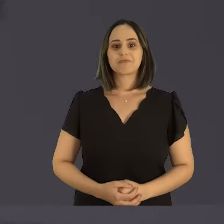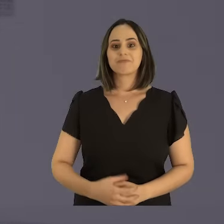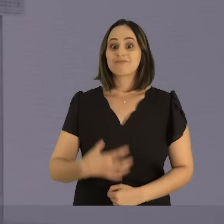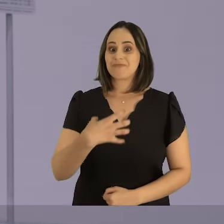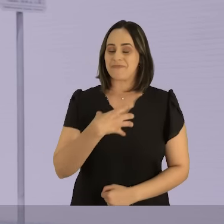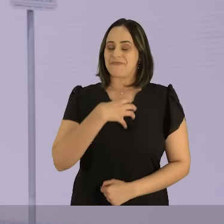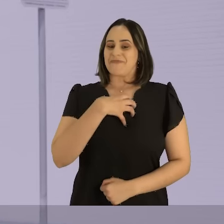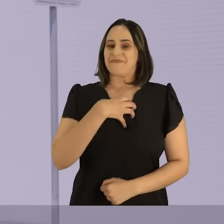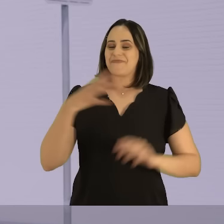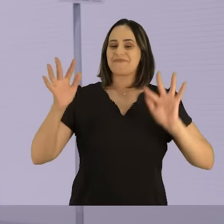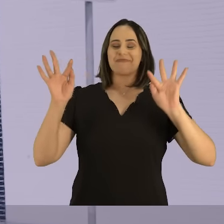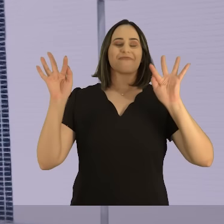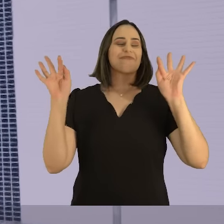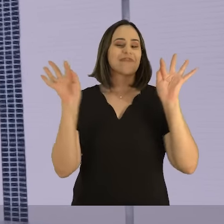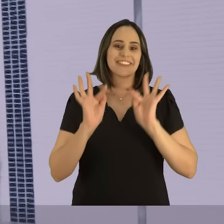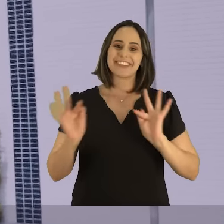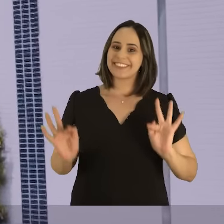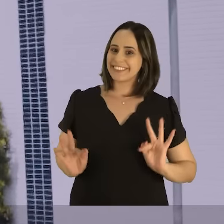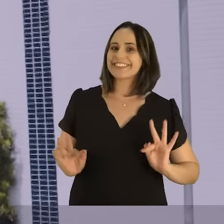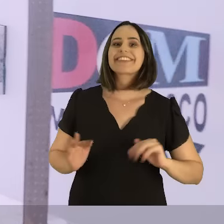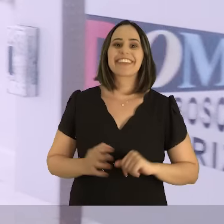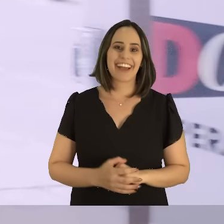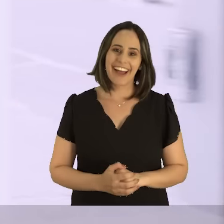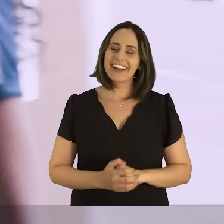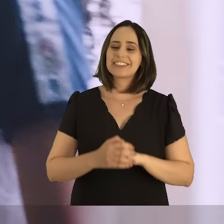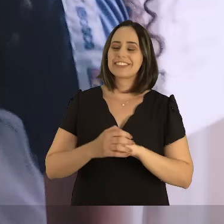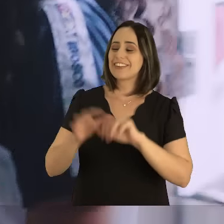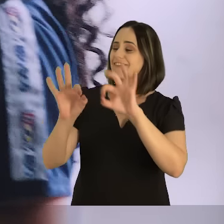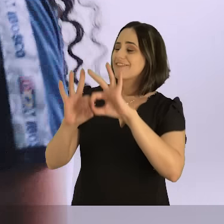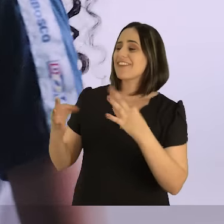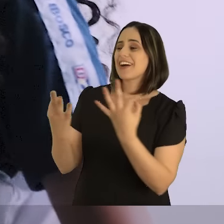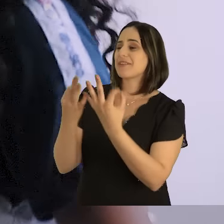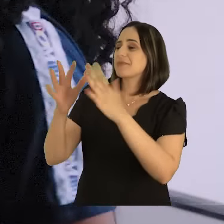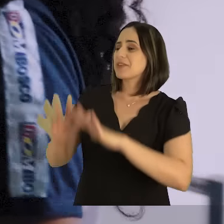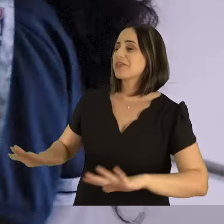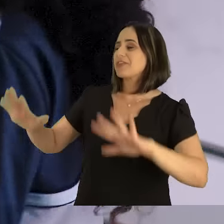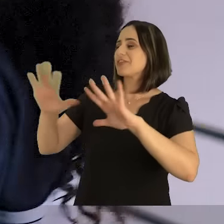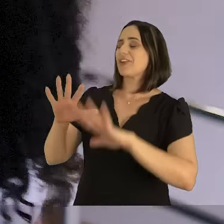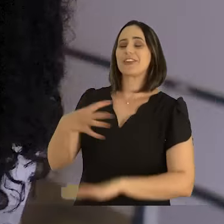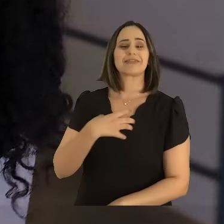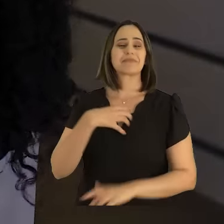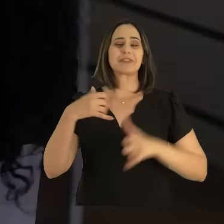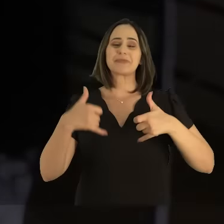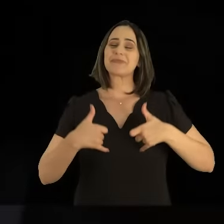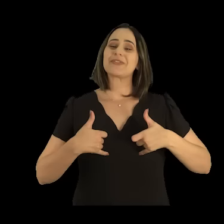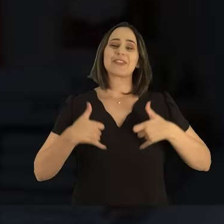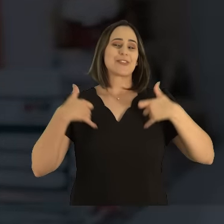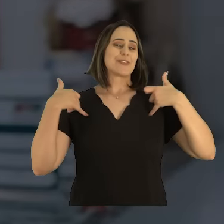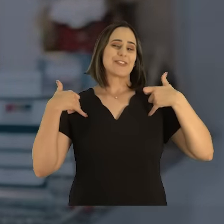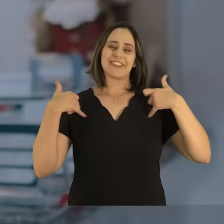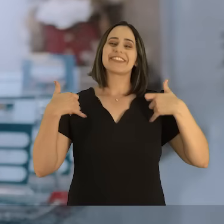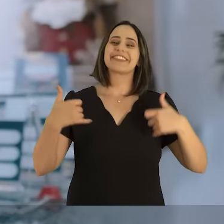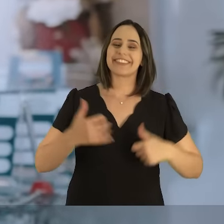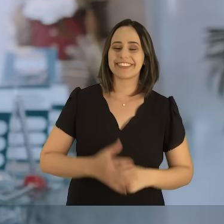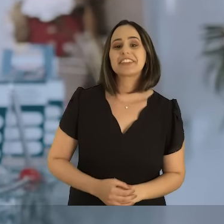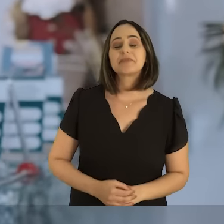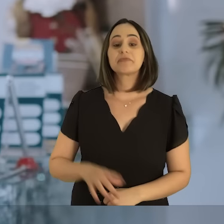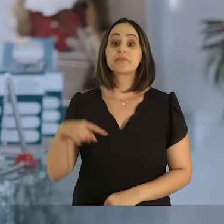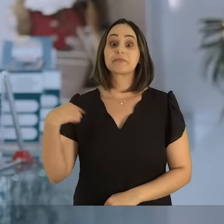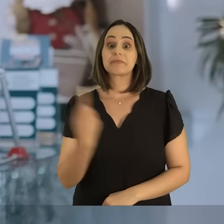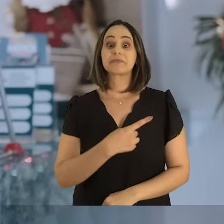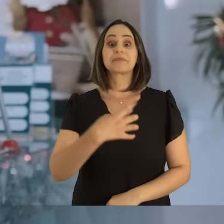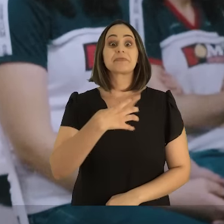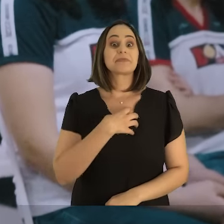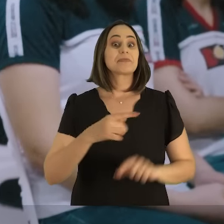O meu sentimento é de muita felicidade, o sentimento de toda a família é de muito orgulho. E o nosso